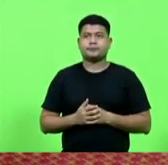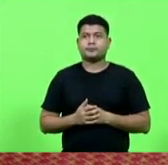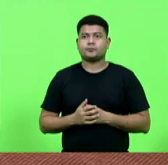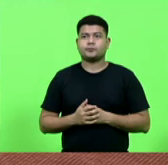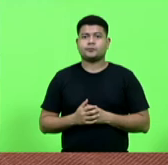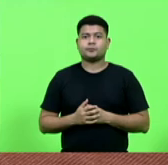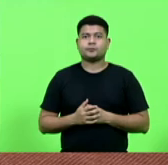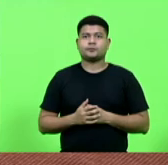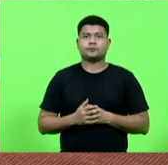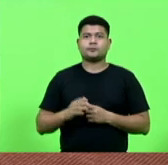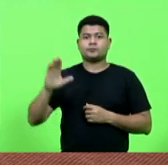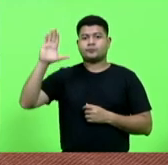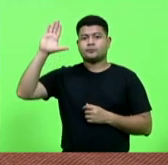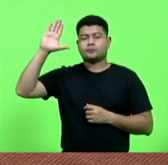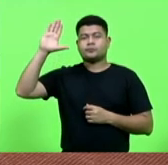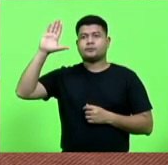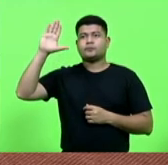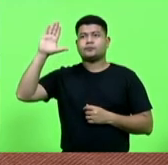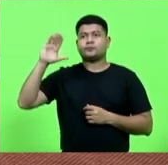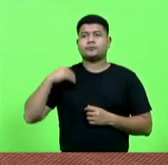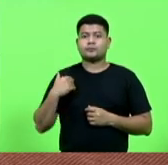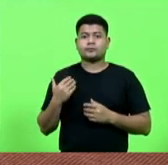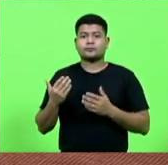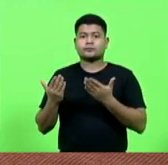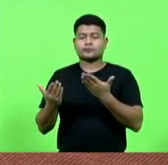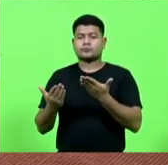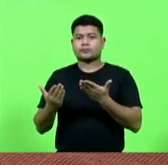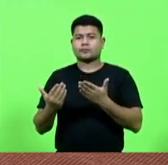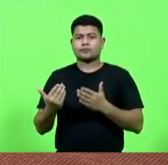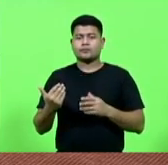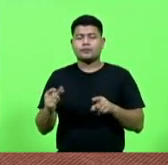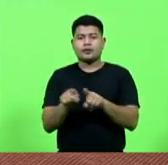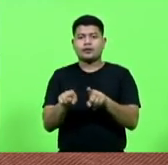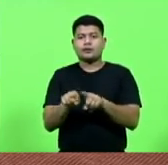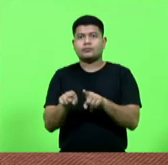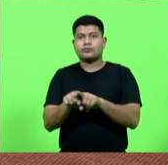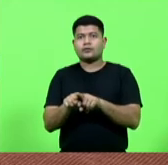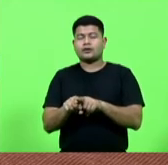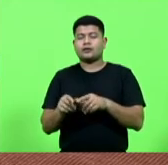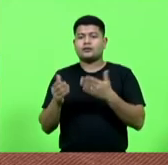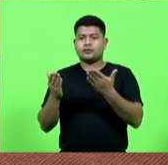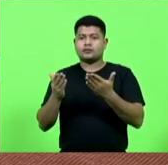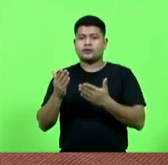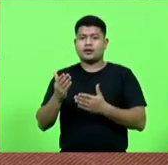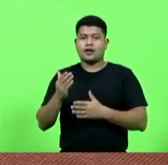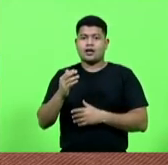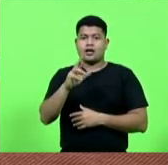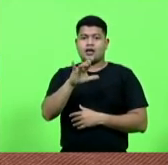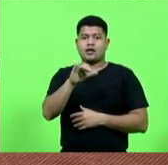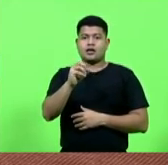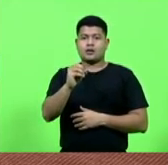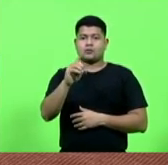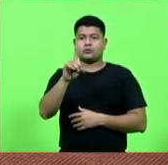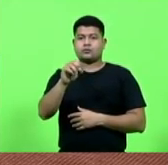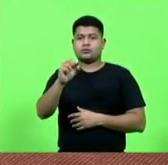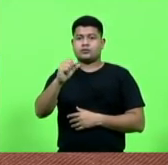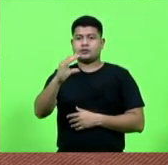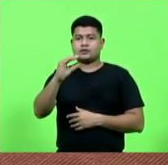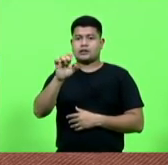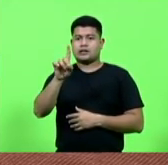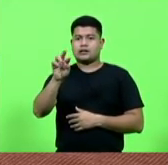comunicando aqui os amigos vereadores de Rio dos Cedos, Cássio Berra e também a vereadora Joanita,